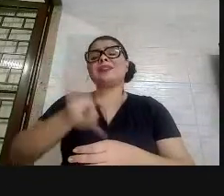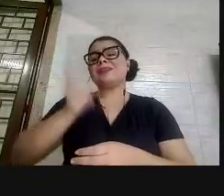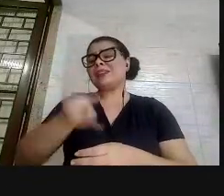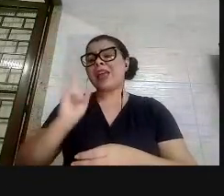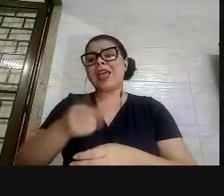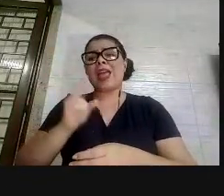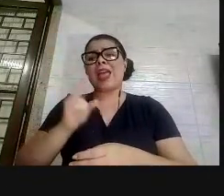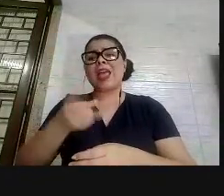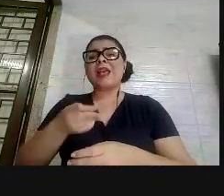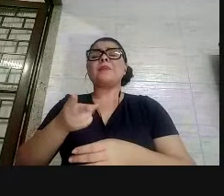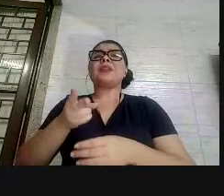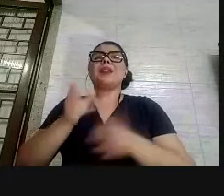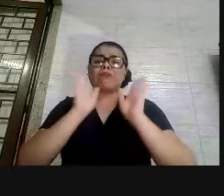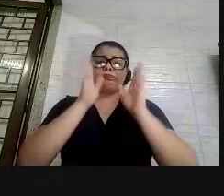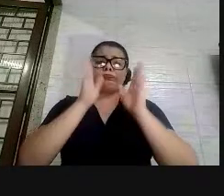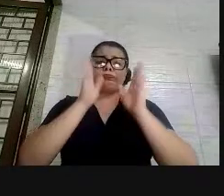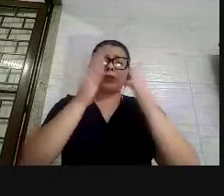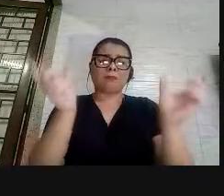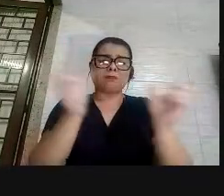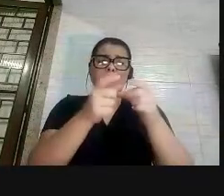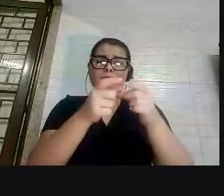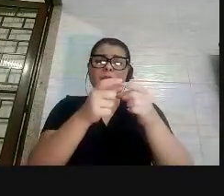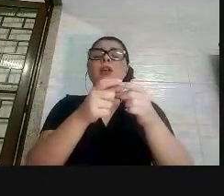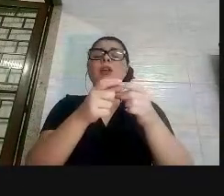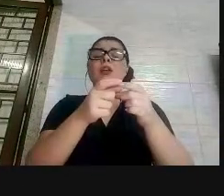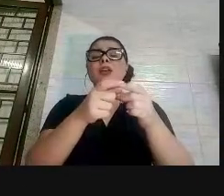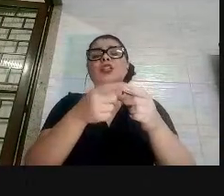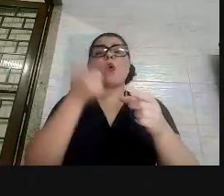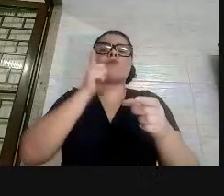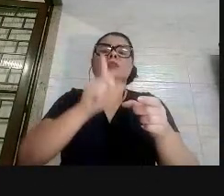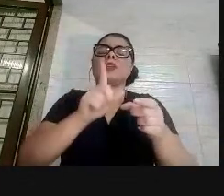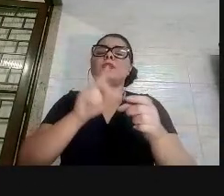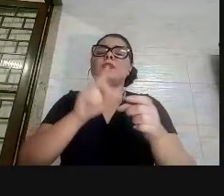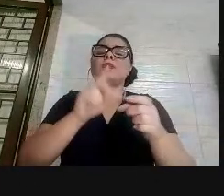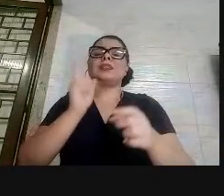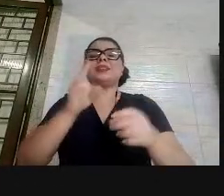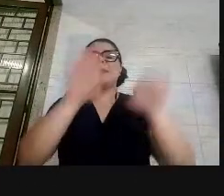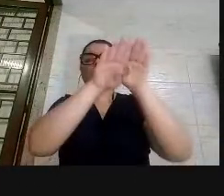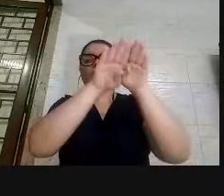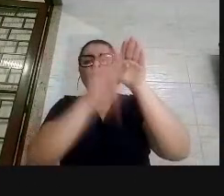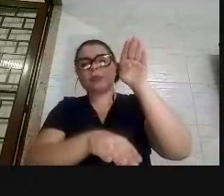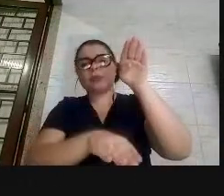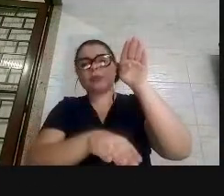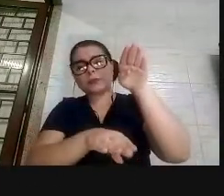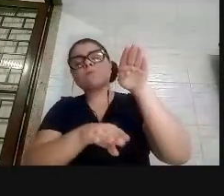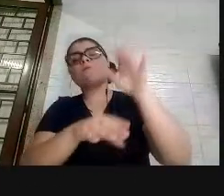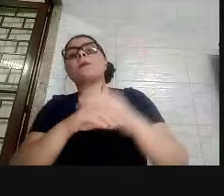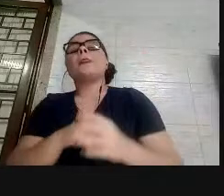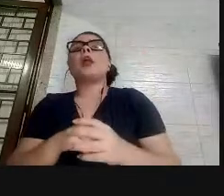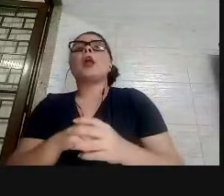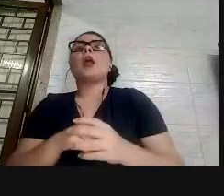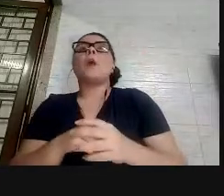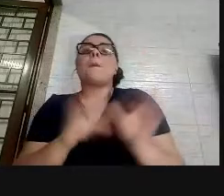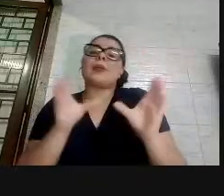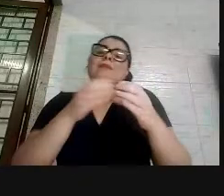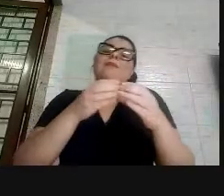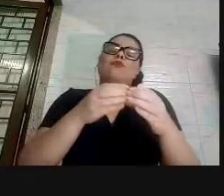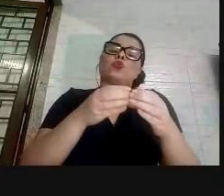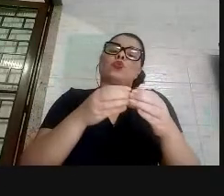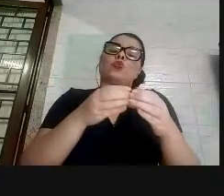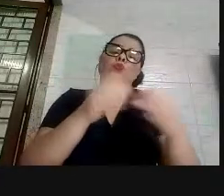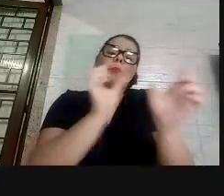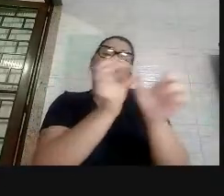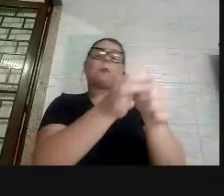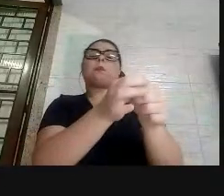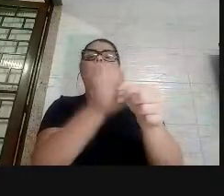pequena minoria, desde o início do processo histórico brasileiro, tiveram acesso à escola, educação, plenamente, integralmente.